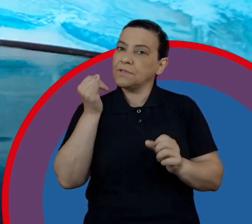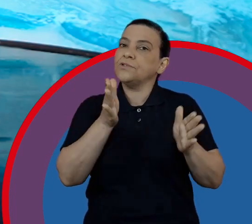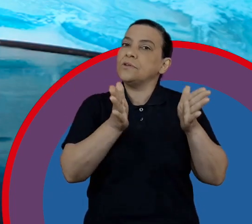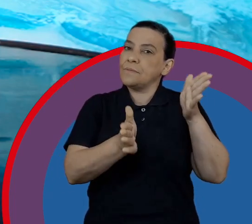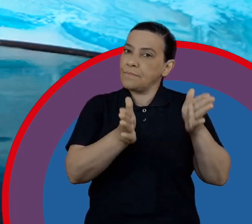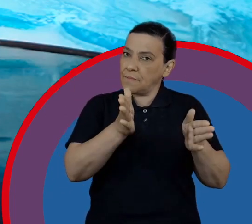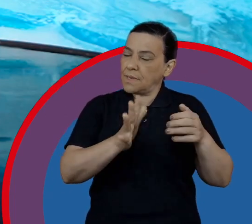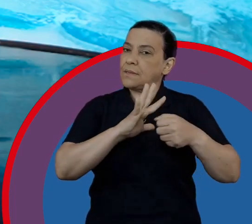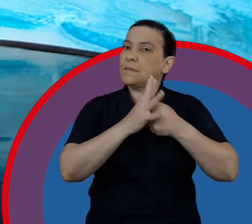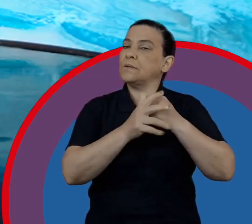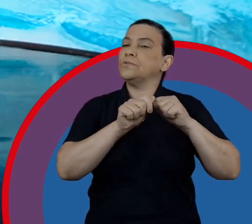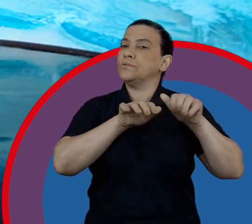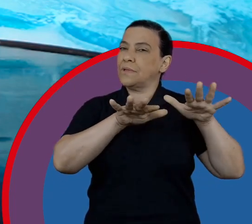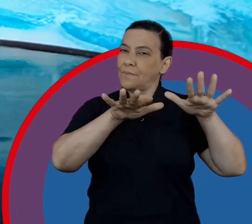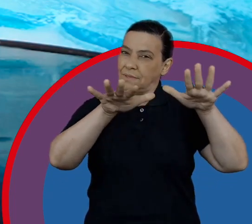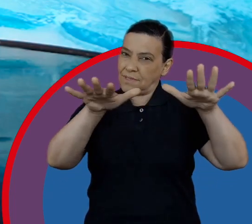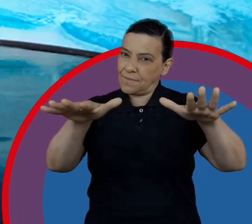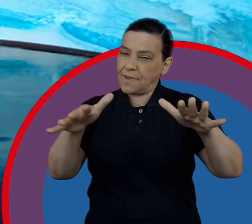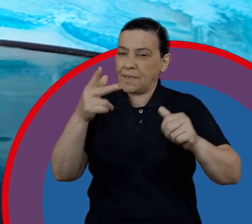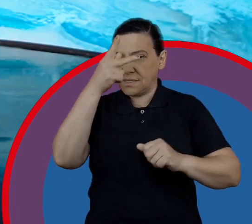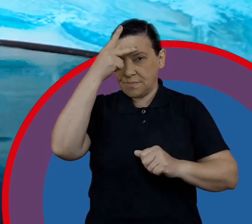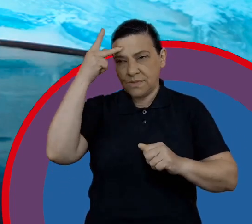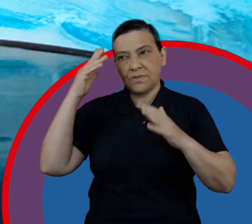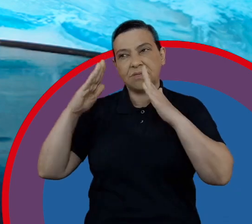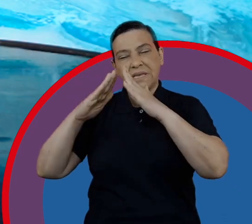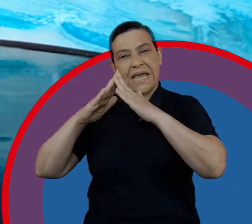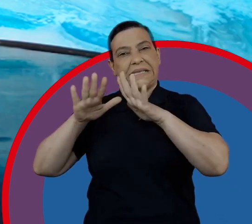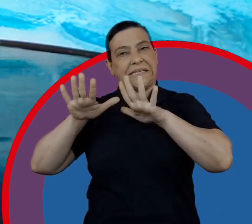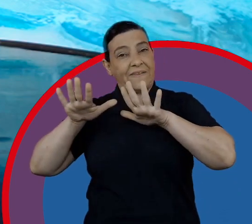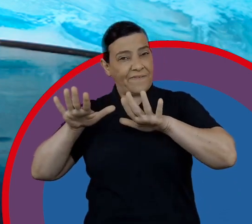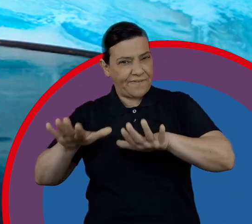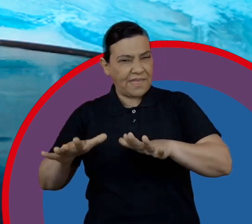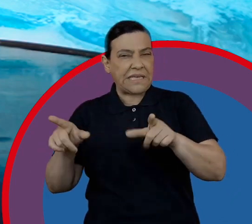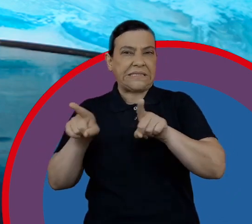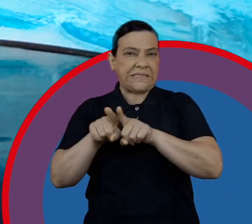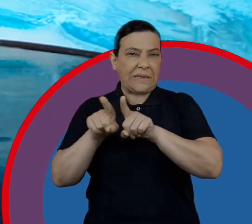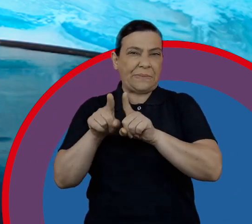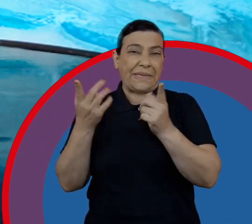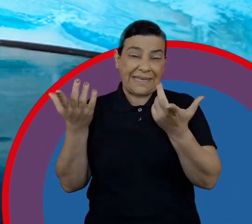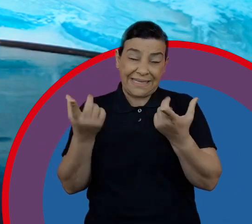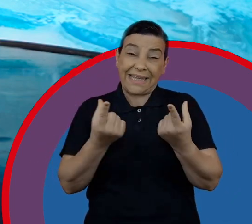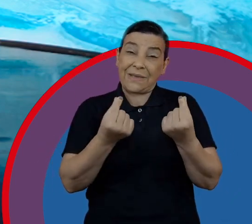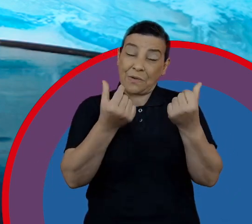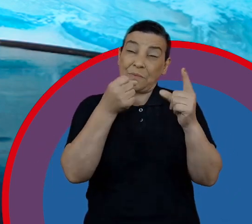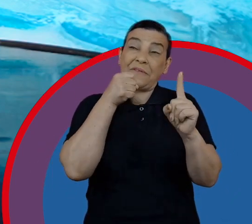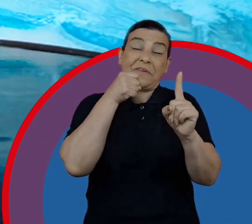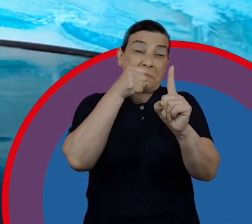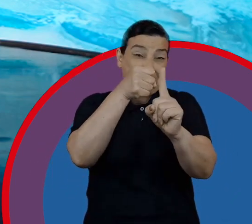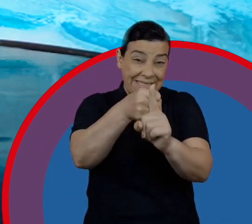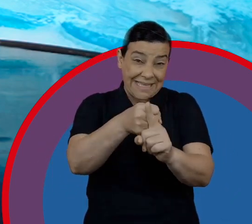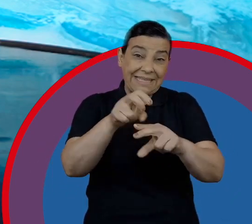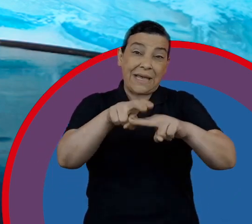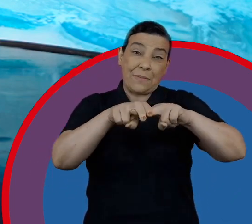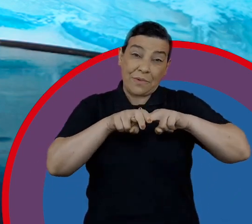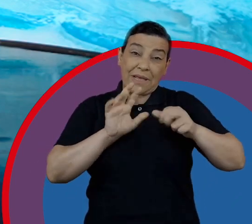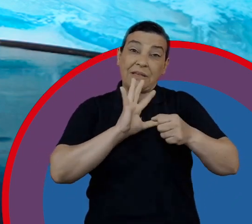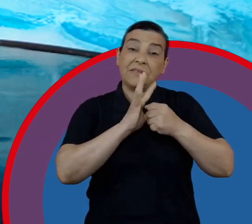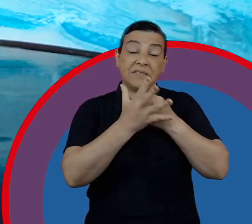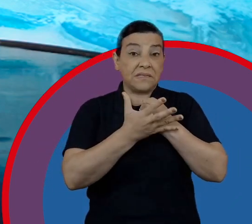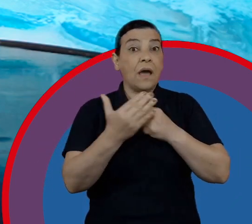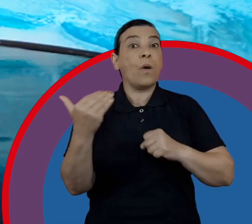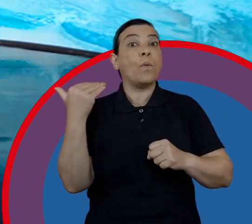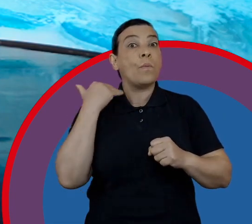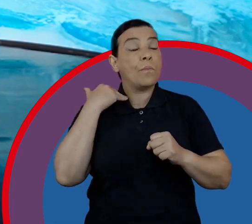crucial dentro da pandemia, dentro do período de isolamento social e de todo o fator de impacto na economia que a pandemia